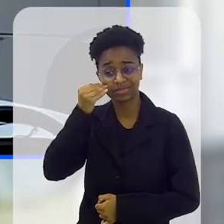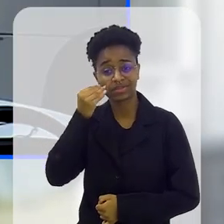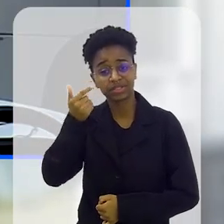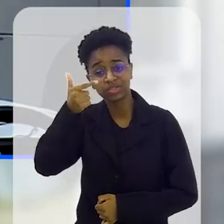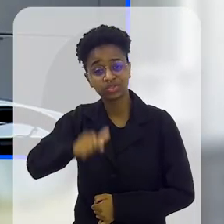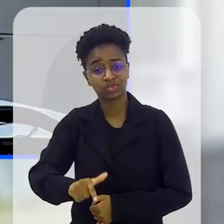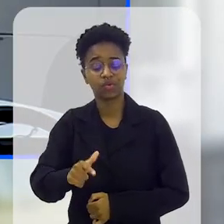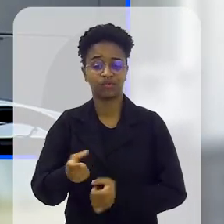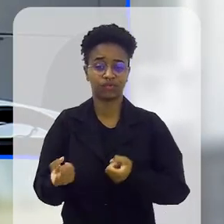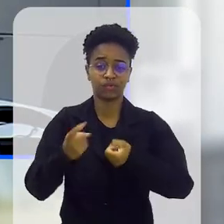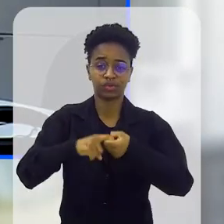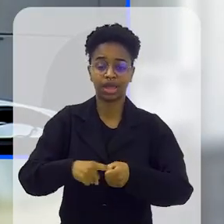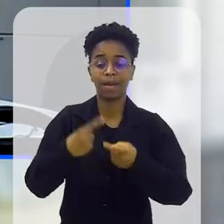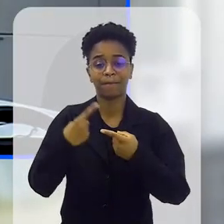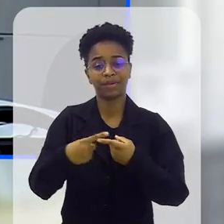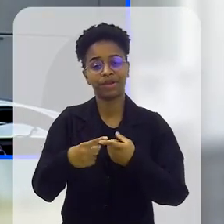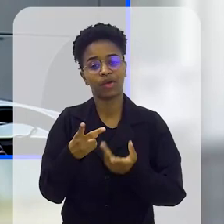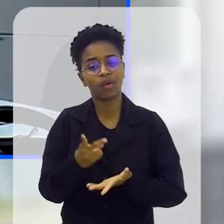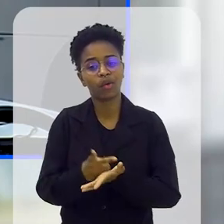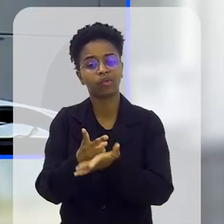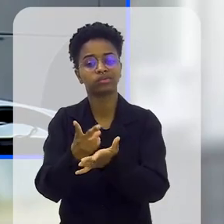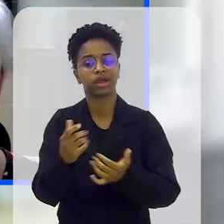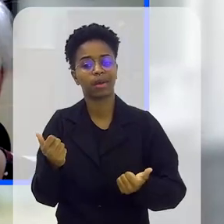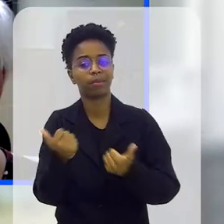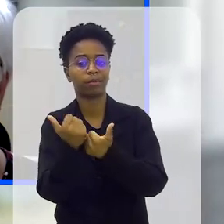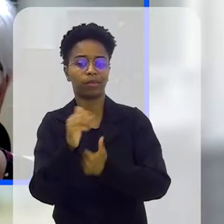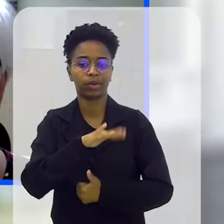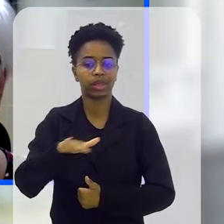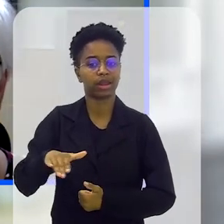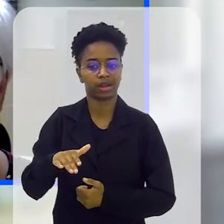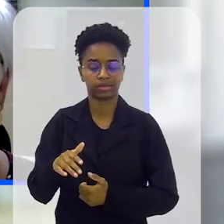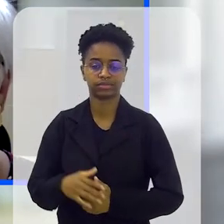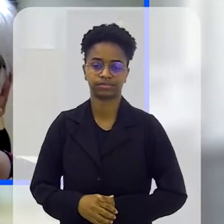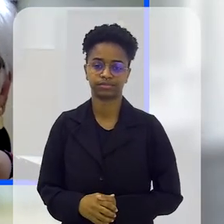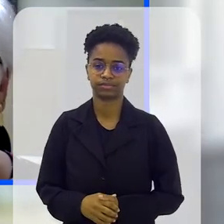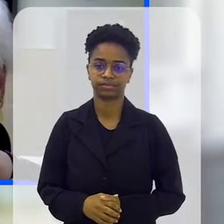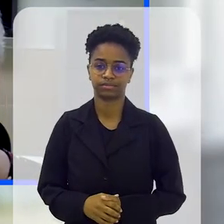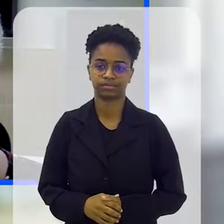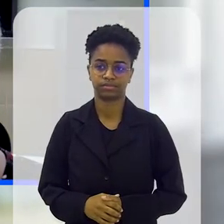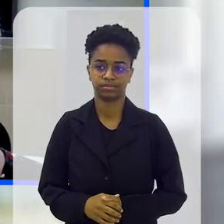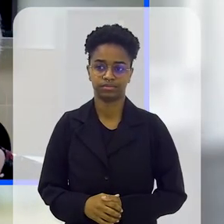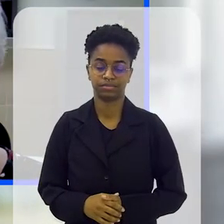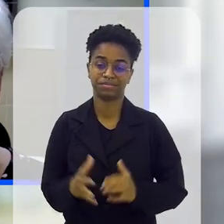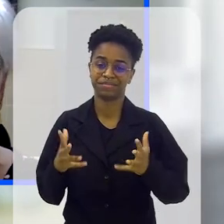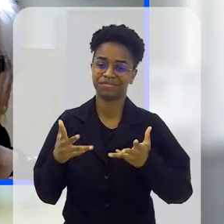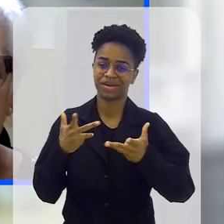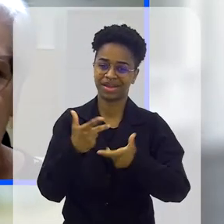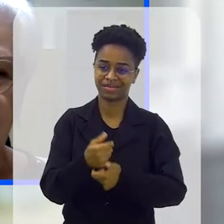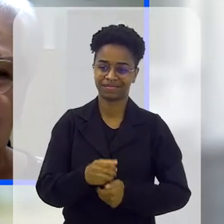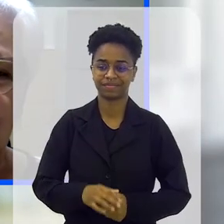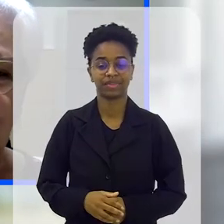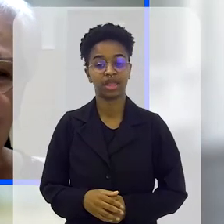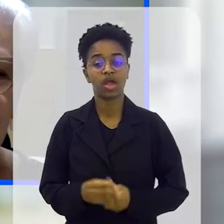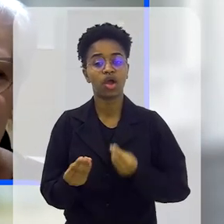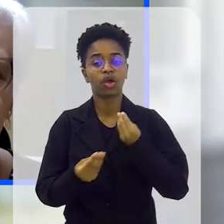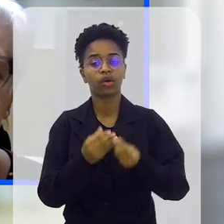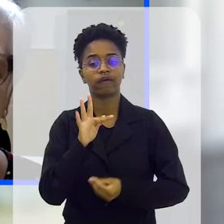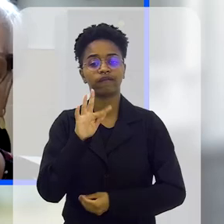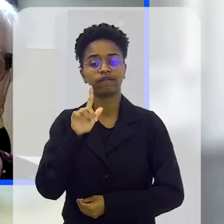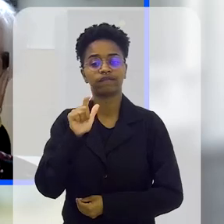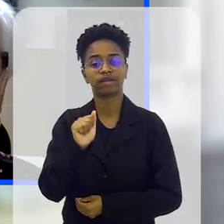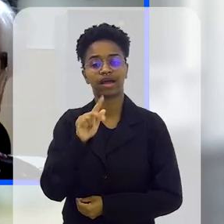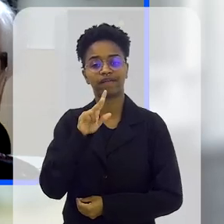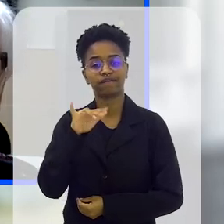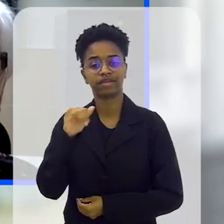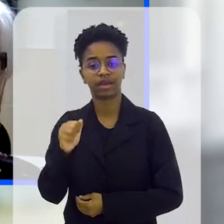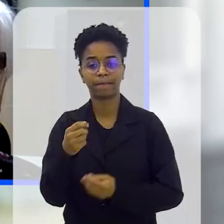voltar à nossa normalidade e poder realmente continuar dando esse suporte às nossas crianças. Maravilha. Flávia, como